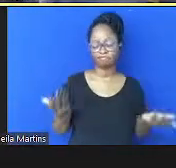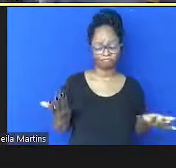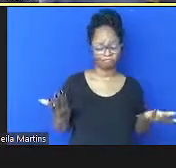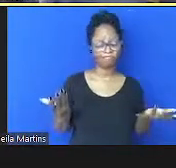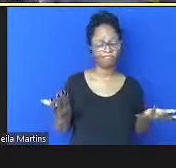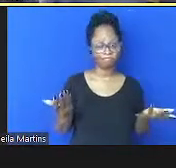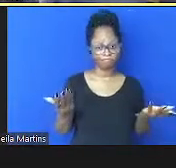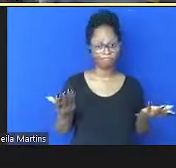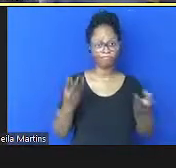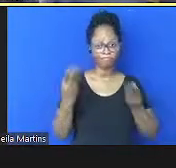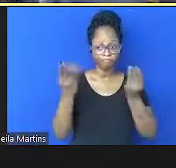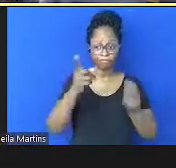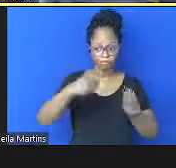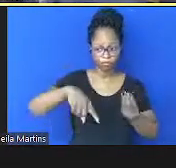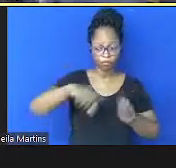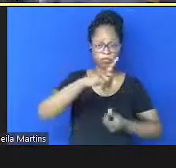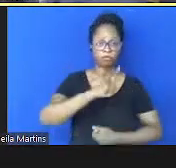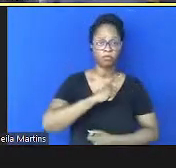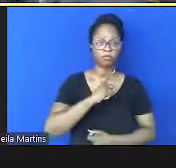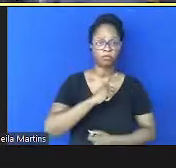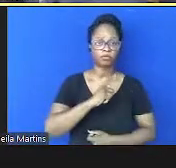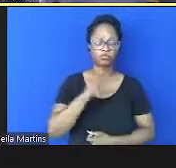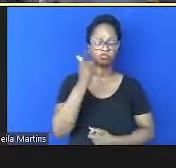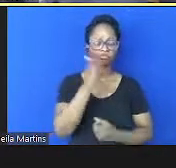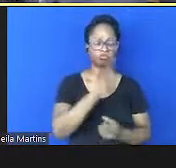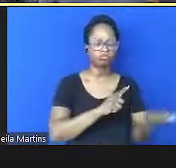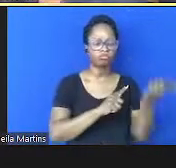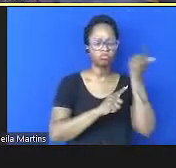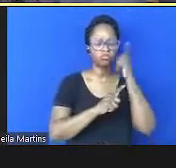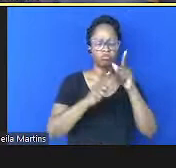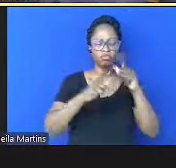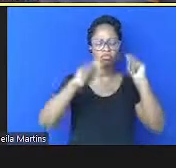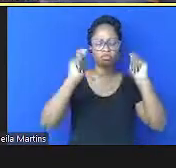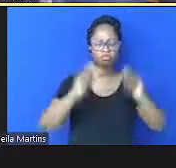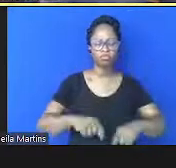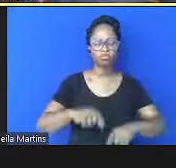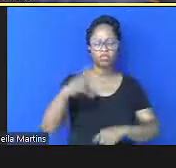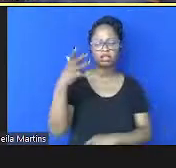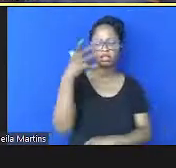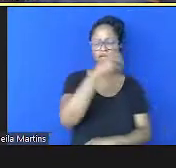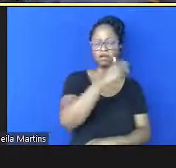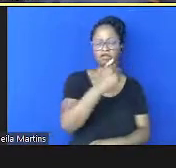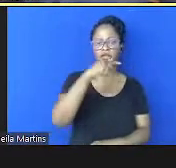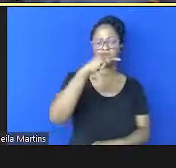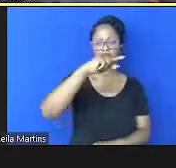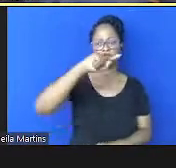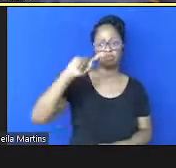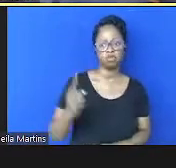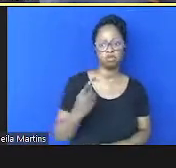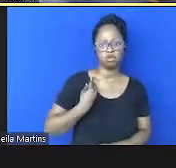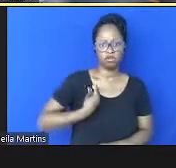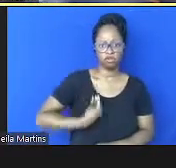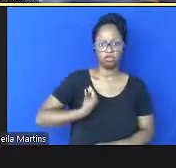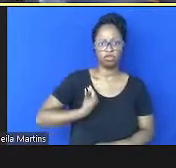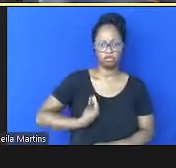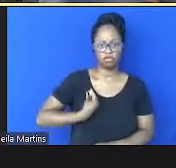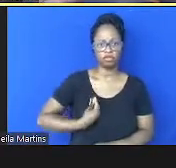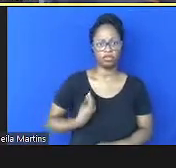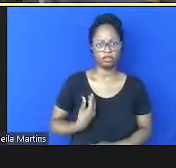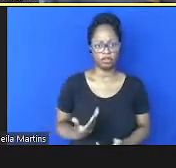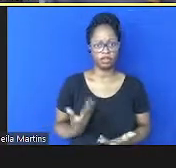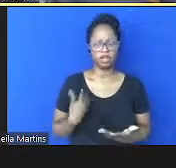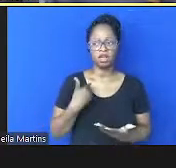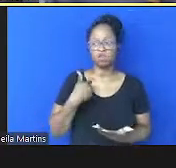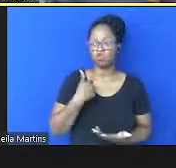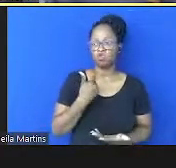a gente conseguiria salvar 17 milhões de vidas e eu não vou